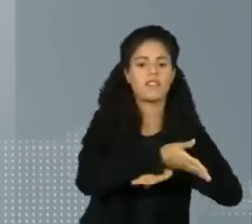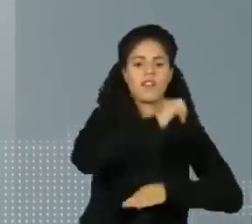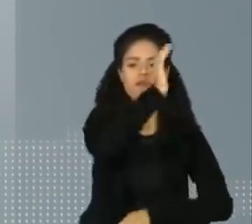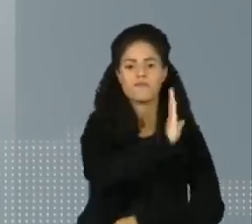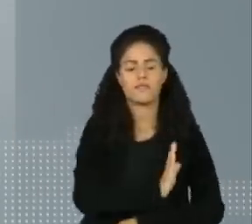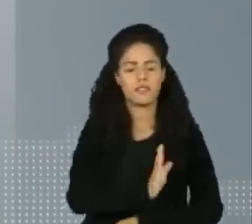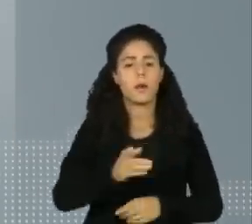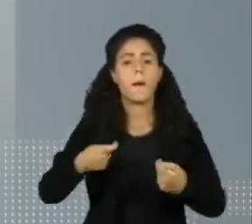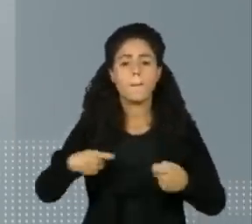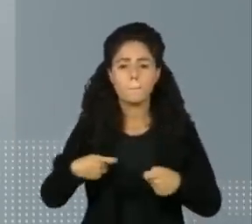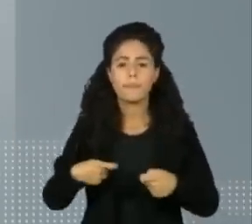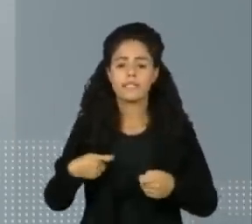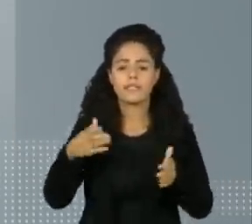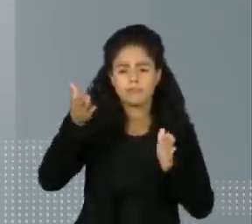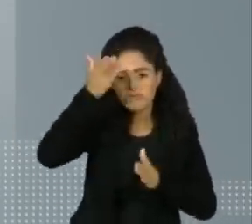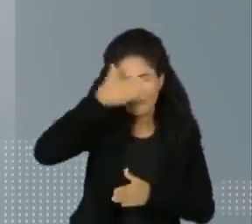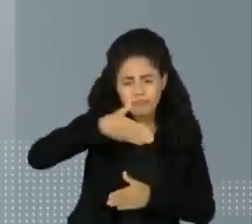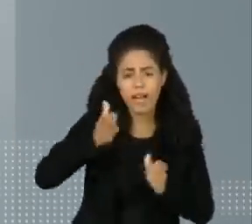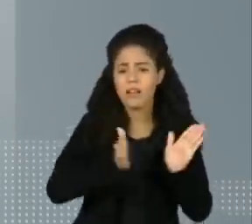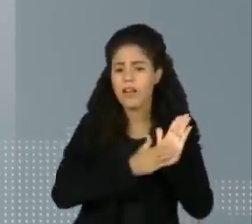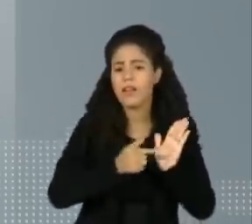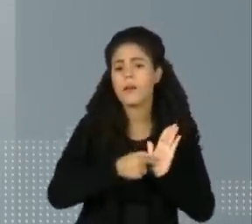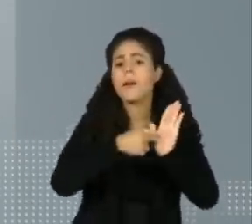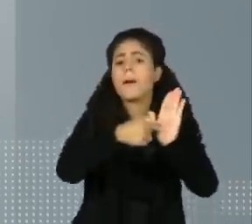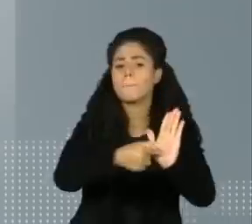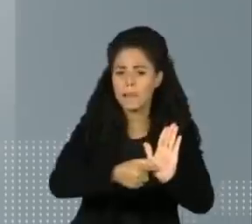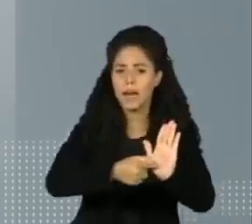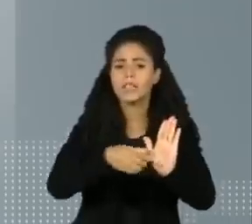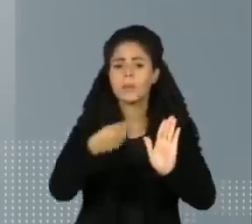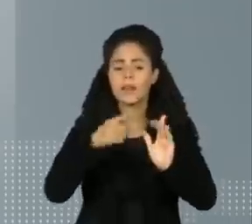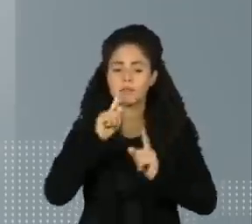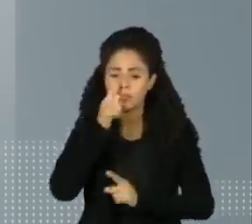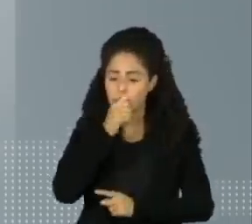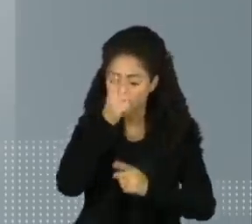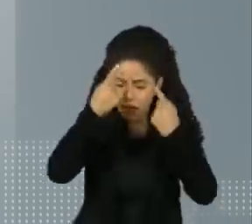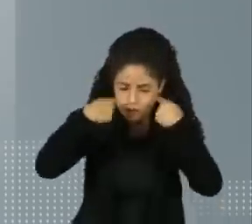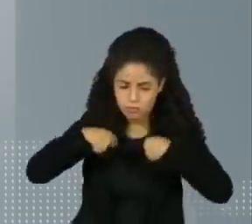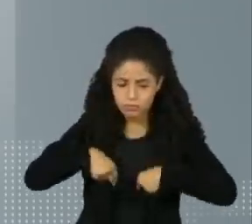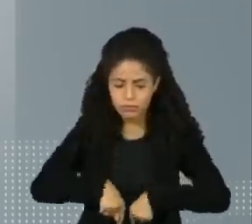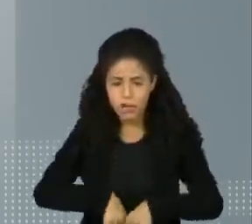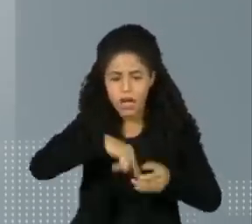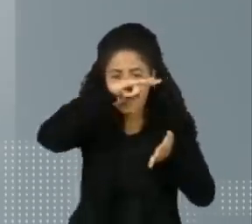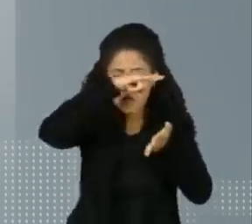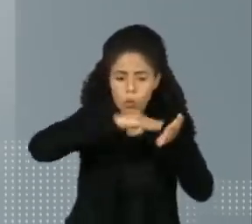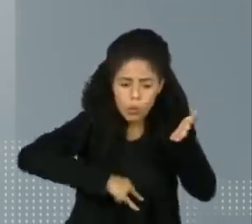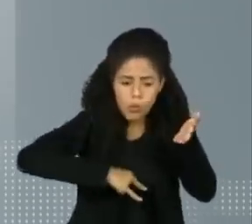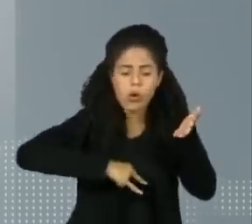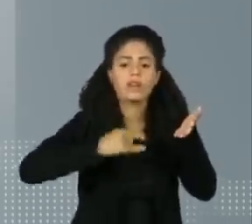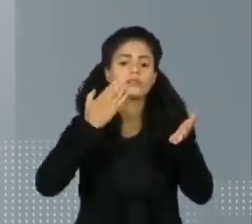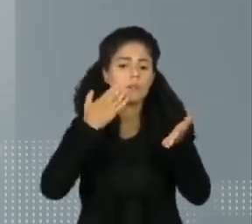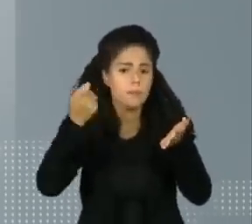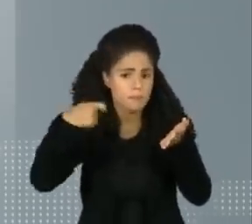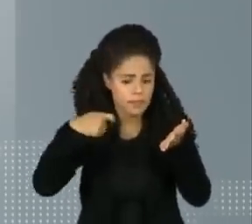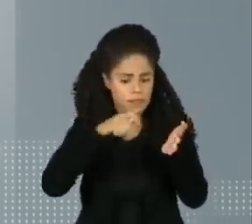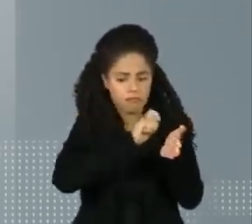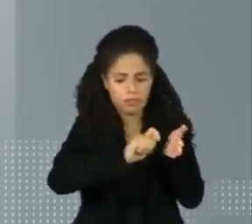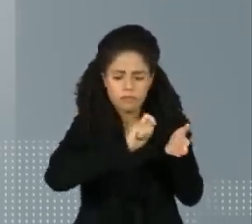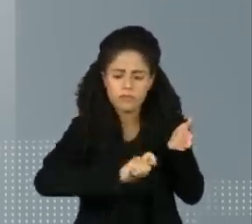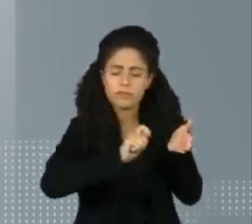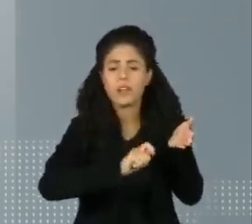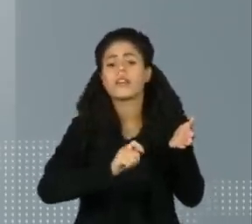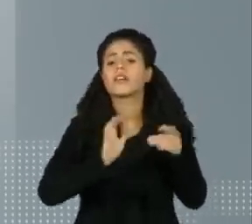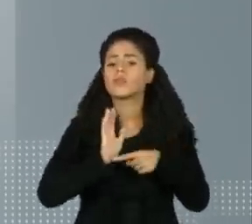Brasileira, a comprovação de vacinação, a testagem pré-embarque e o preenchimento da declaração de saúde devem ser